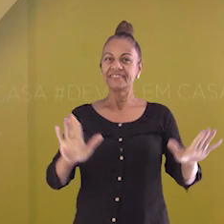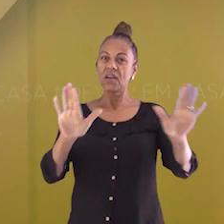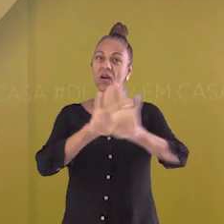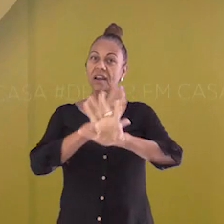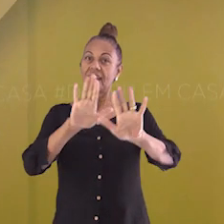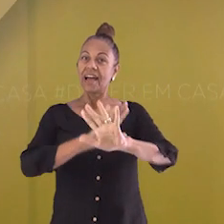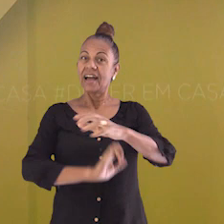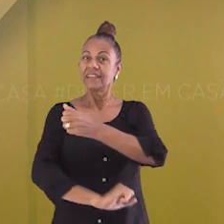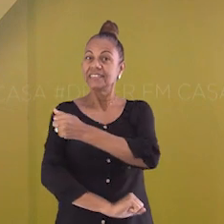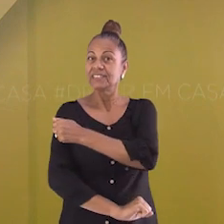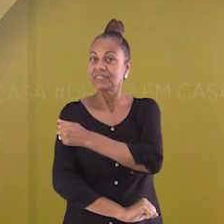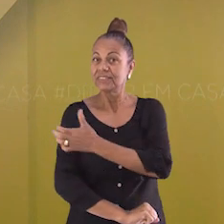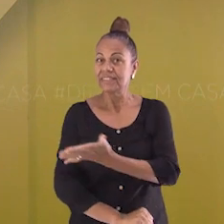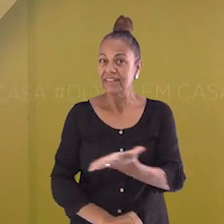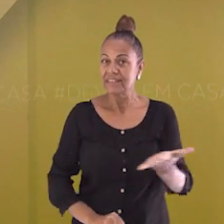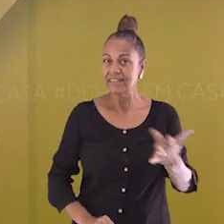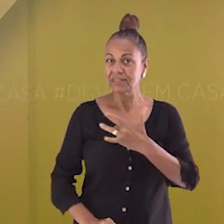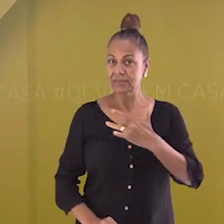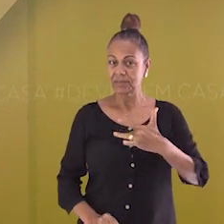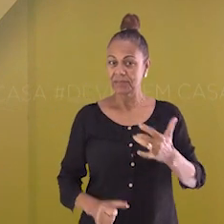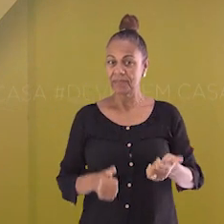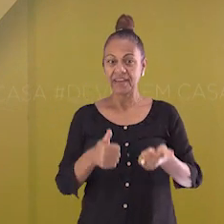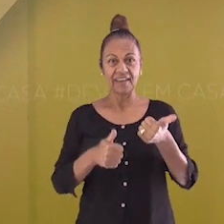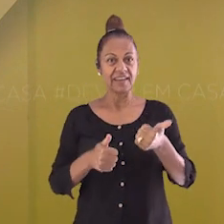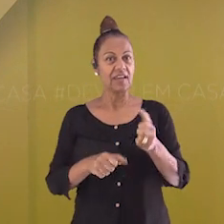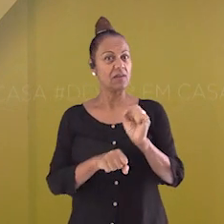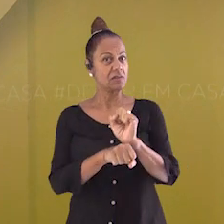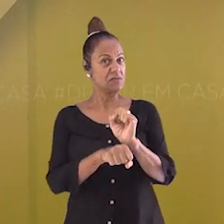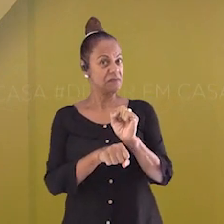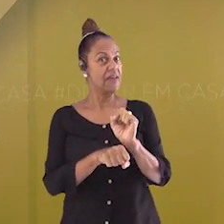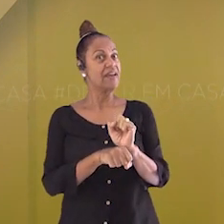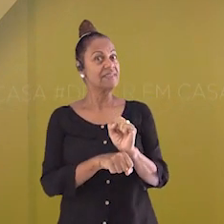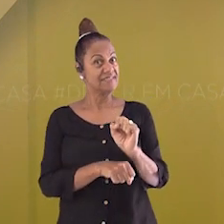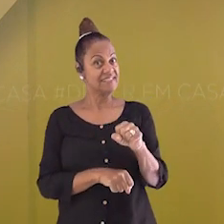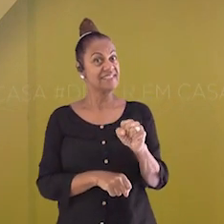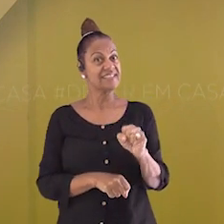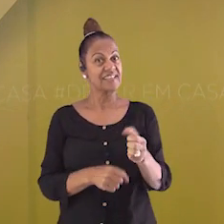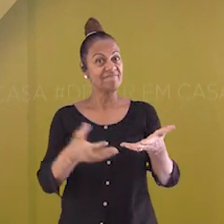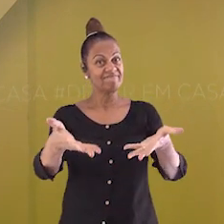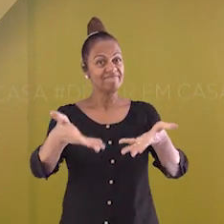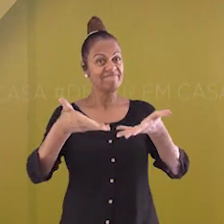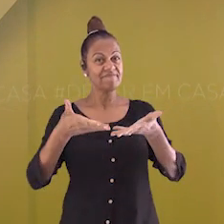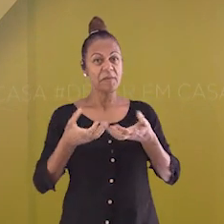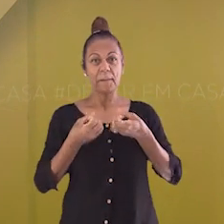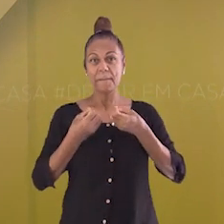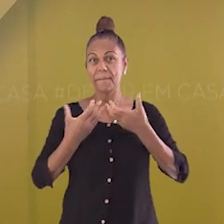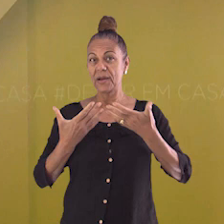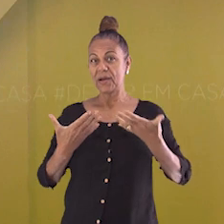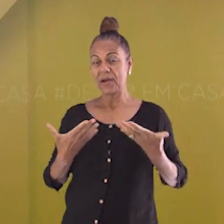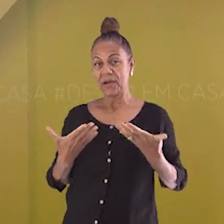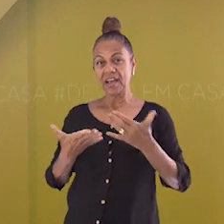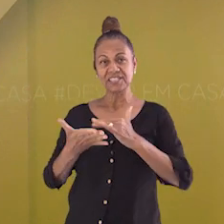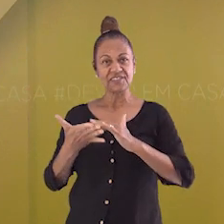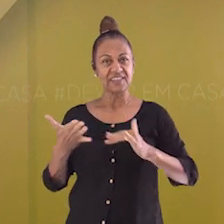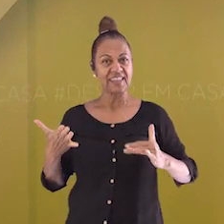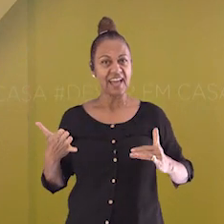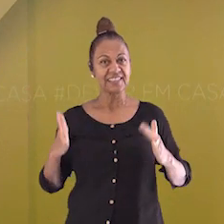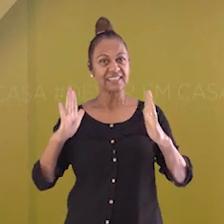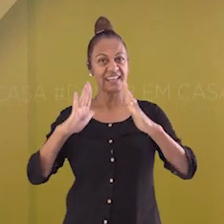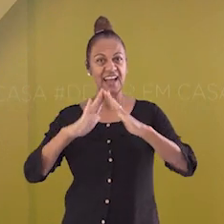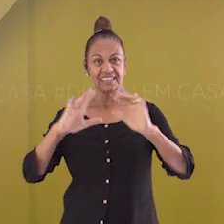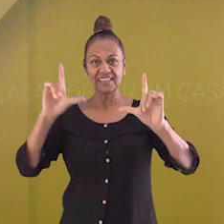Olá, estudantes! Tudo bem com você? Eu espero que sim! Seja bem-vindo ao Dever em Casa na TV.